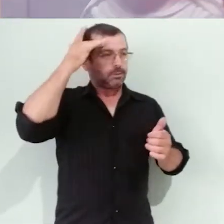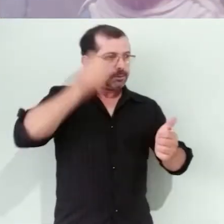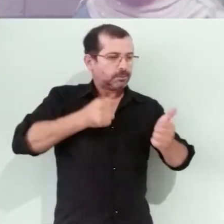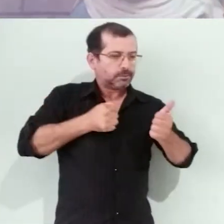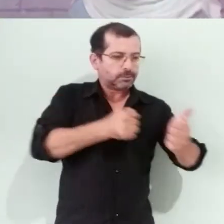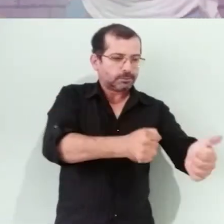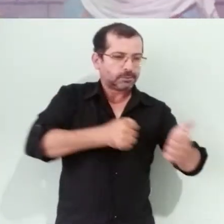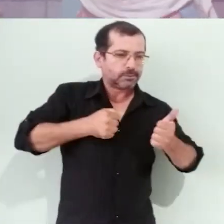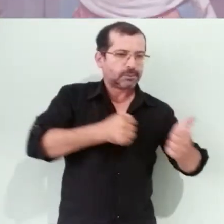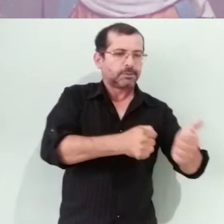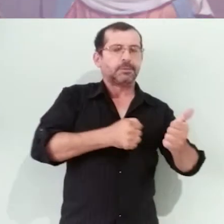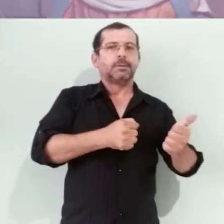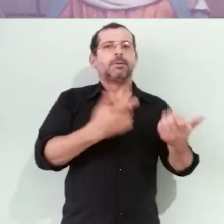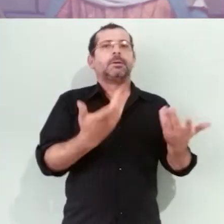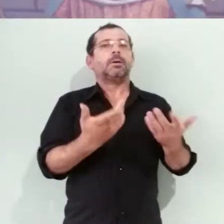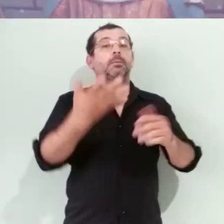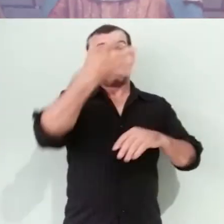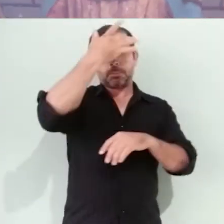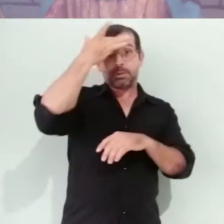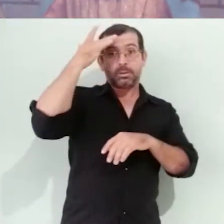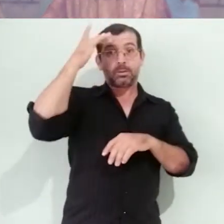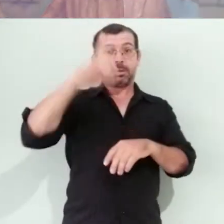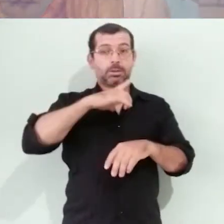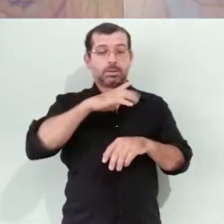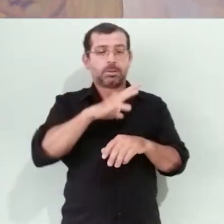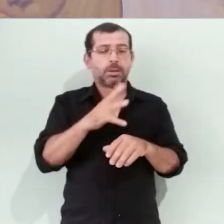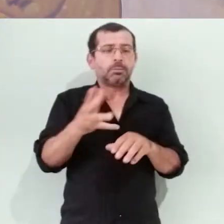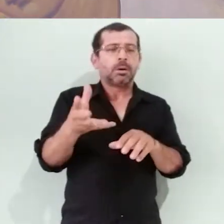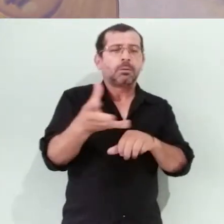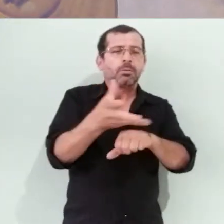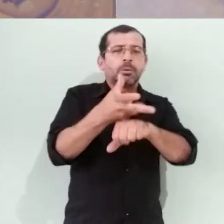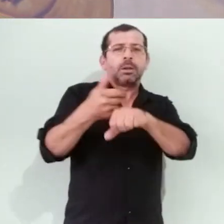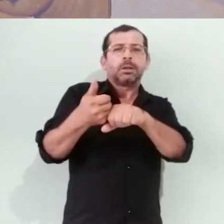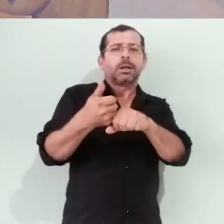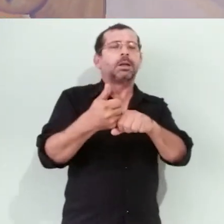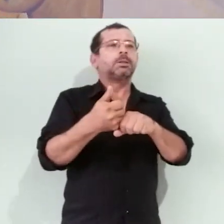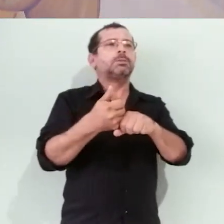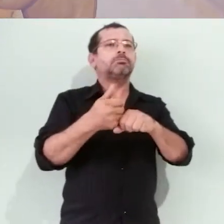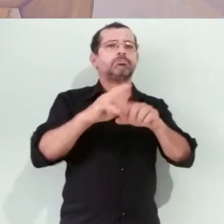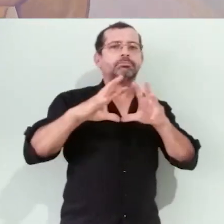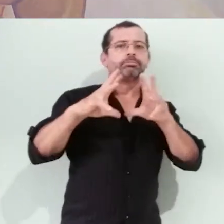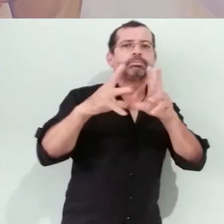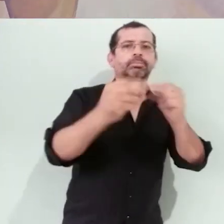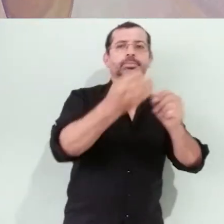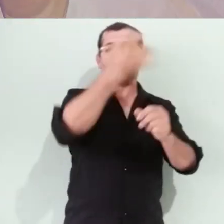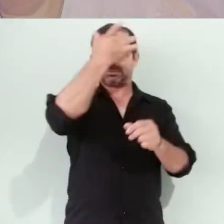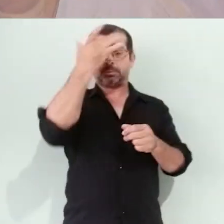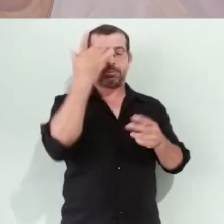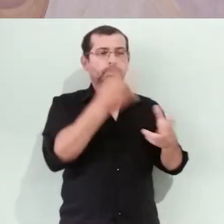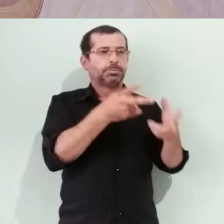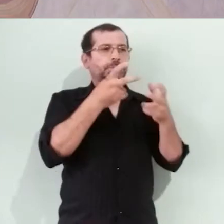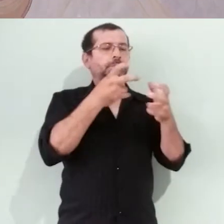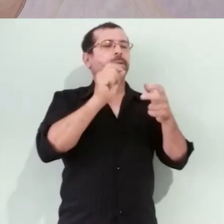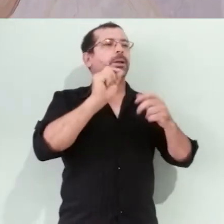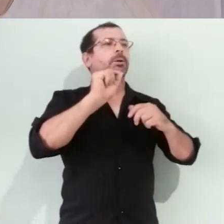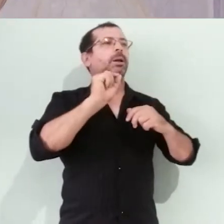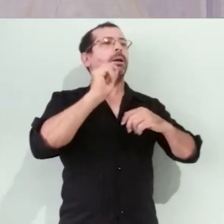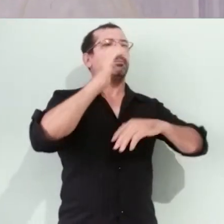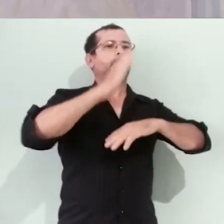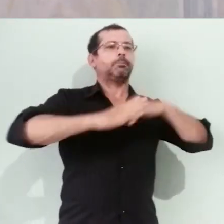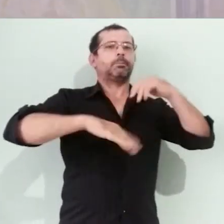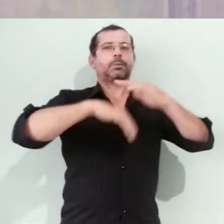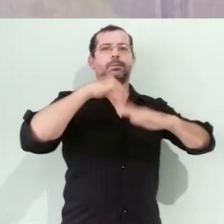qualidade pública e reconhecida. Nós chamamos de profissão. E ele transmite isso